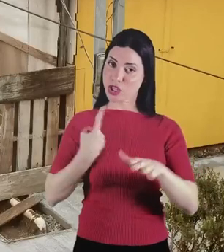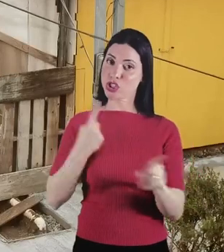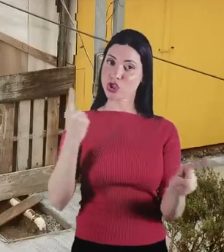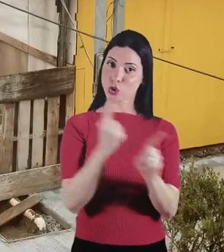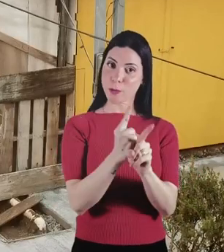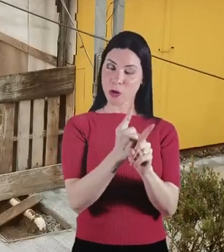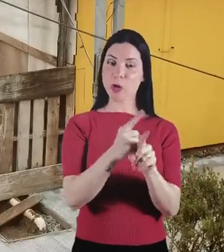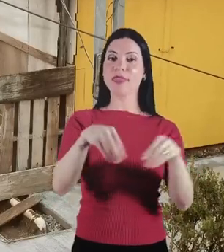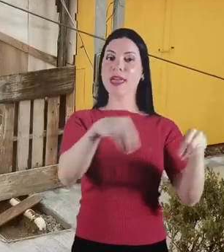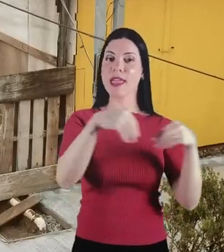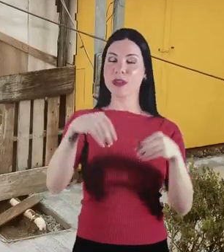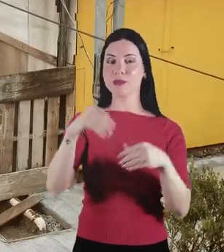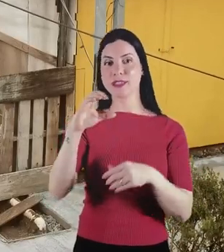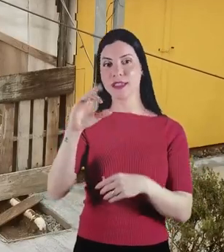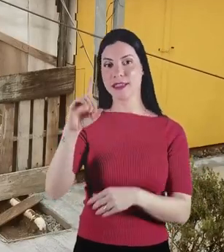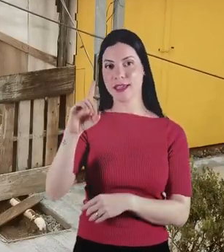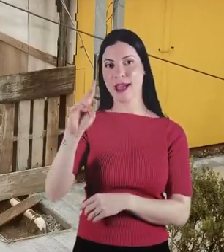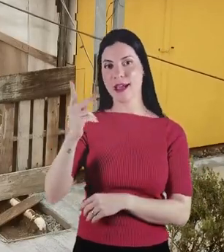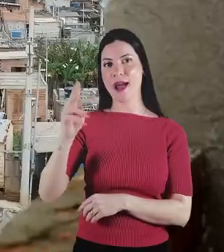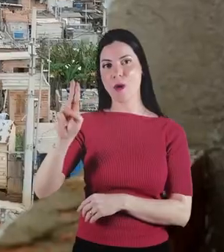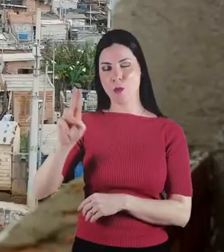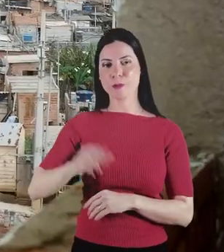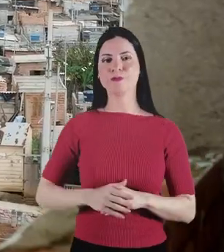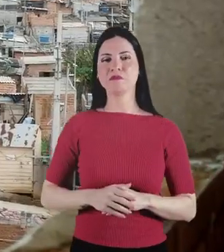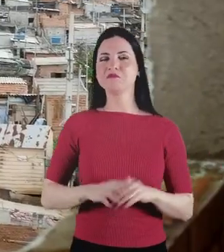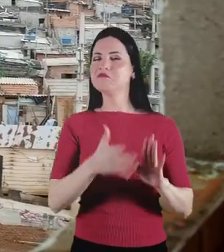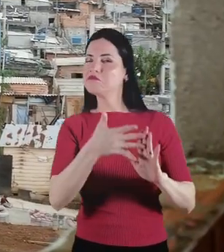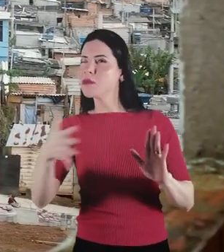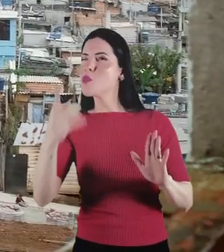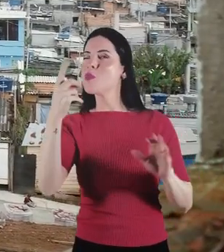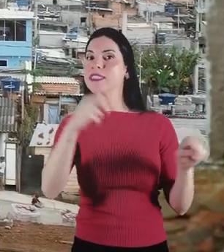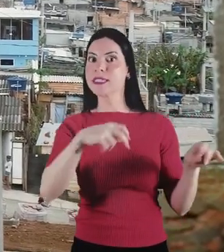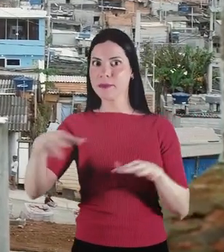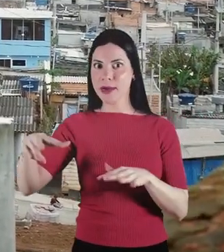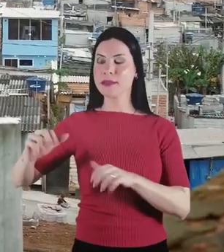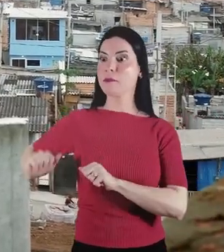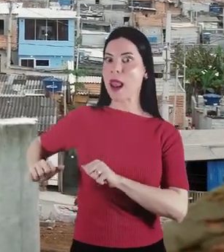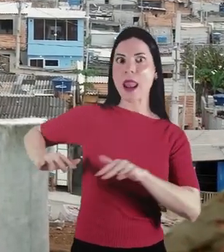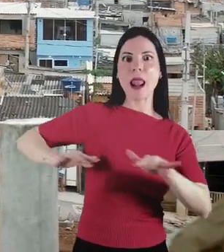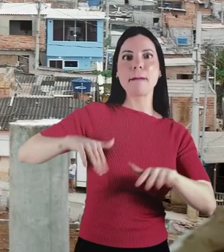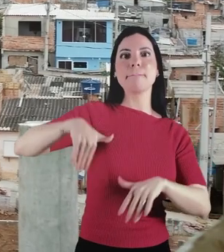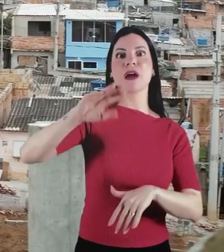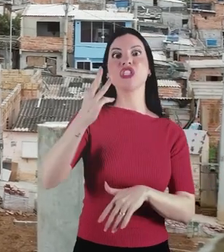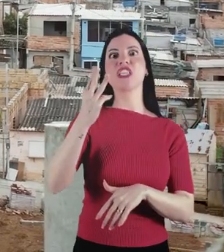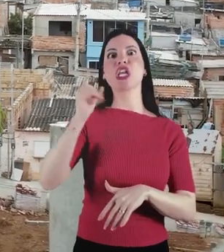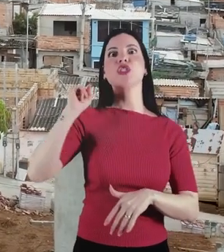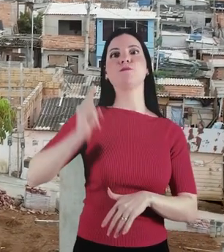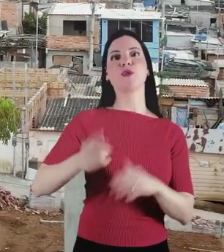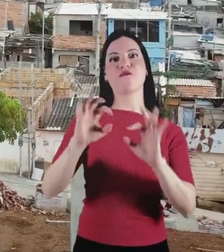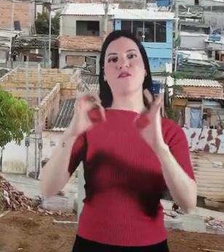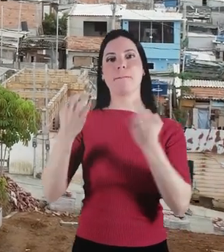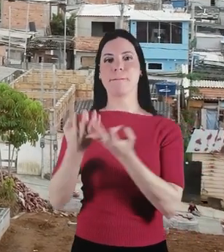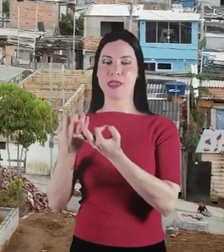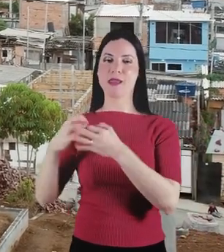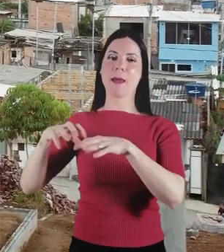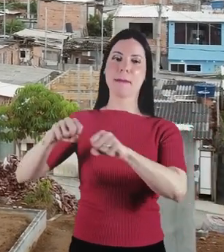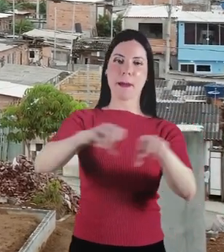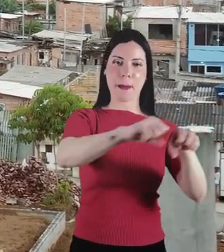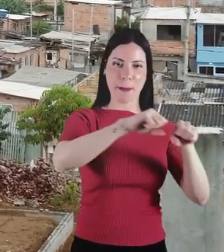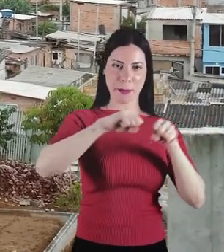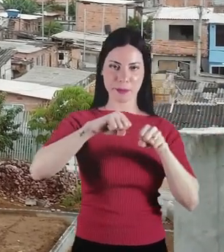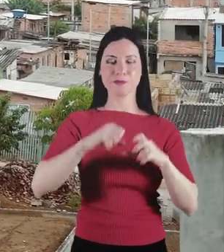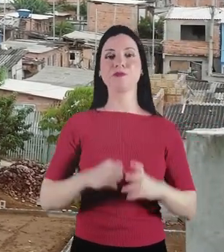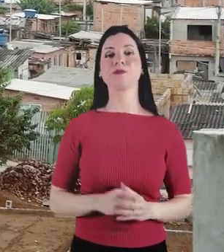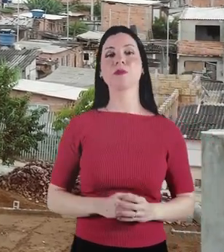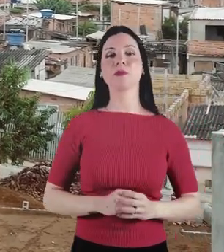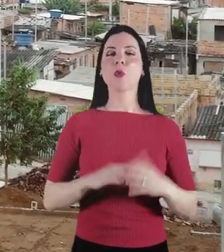cá. E aí foi que a gente descobriu que era um terreno da CDHU. Com uma semana, gente já tinha mais de 3 mil famílias